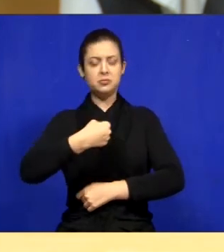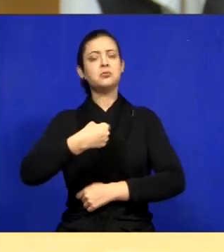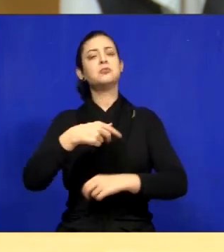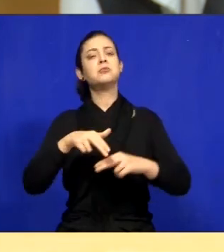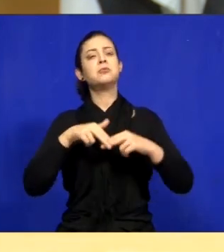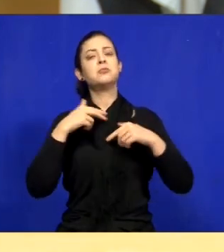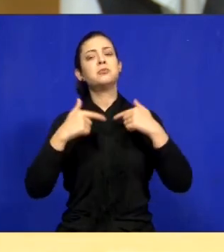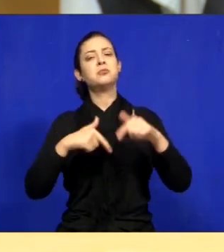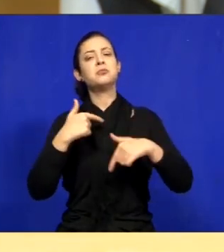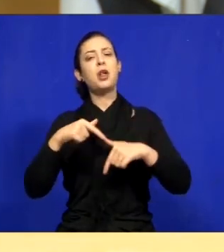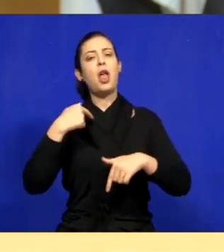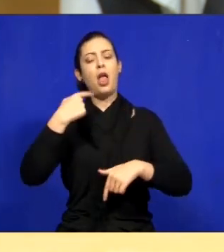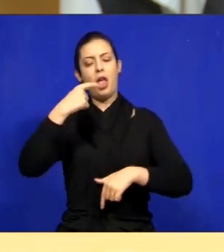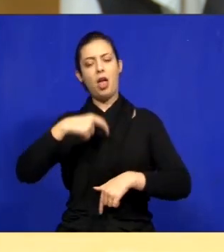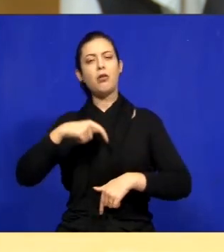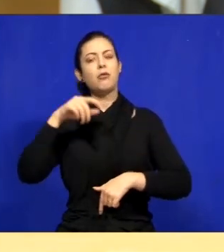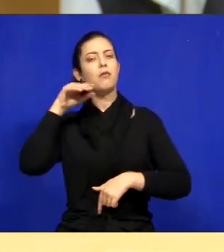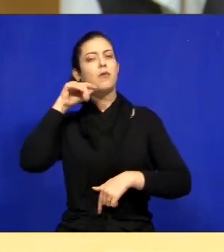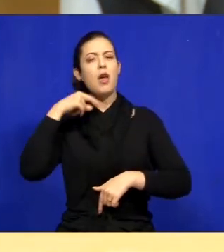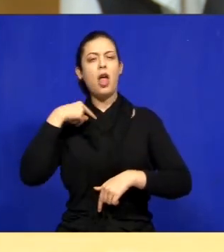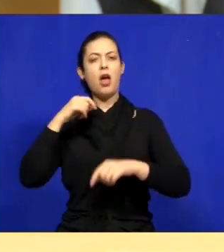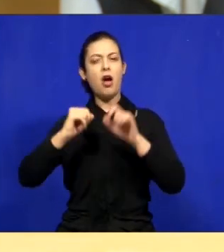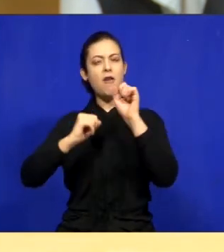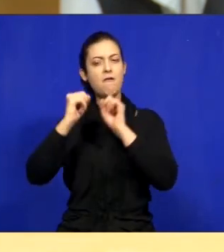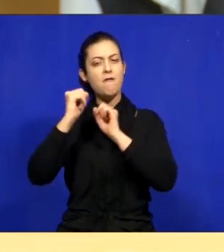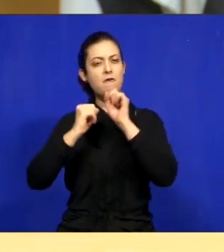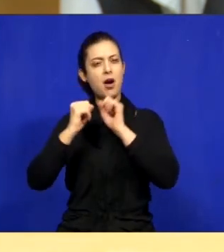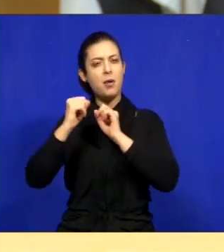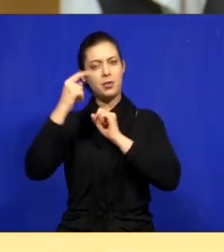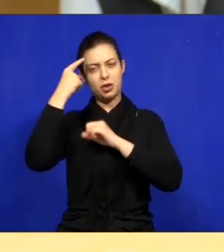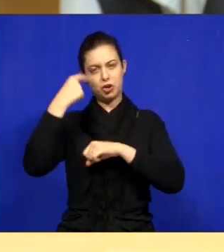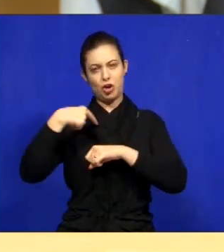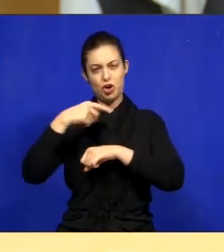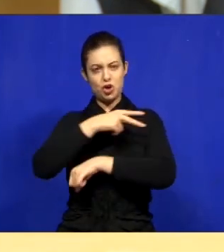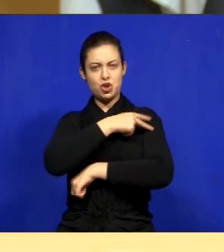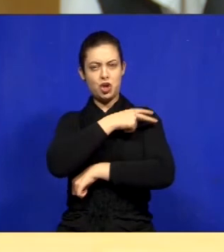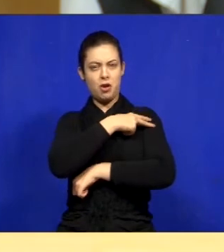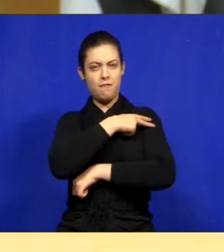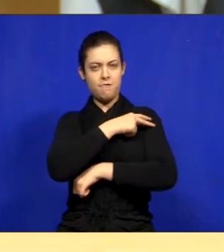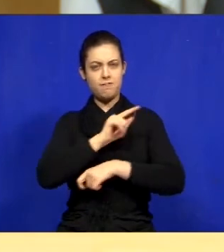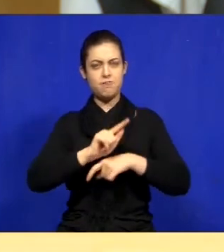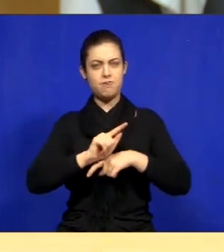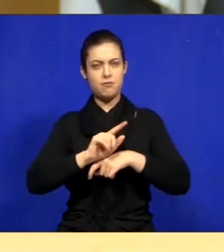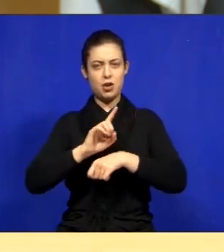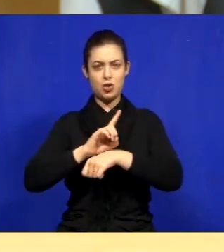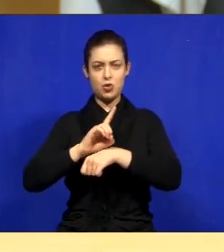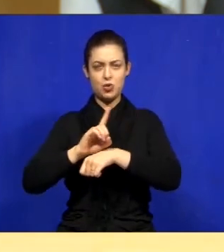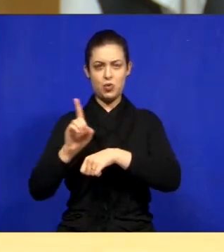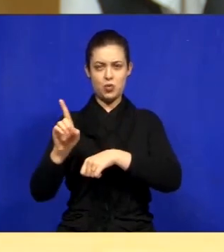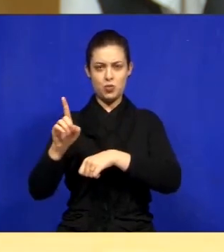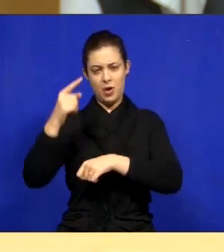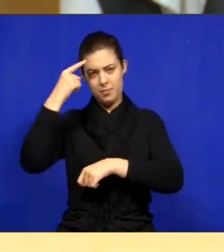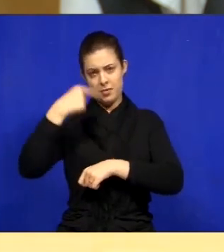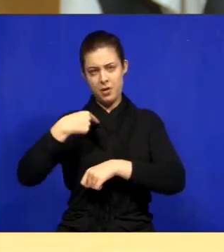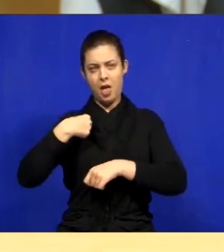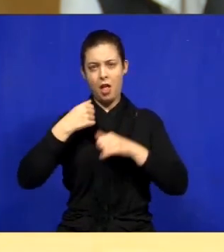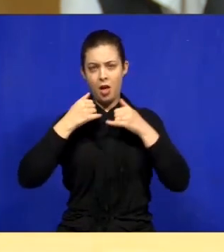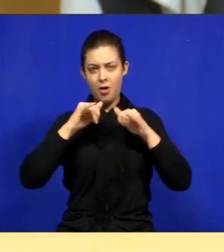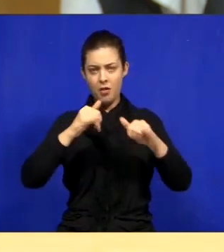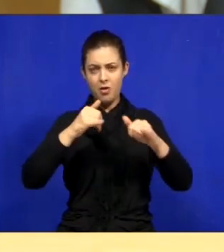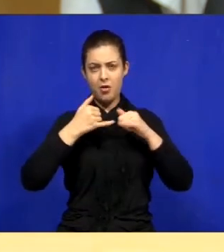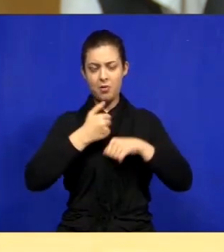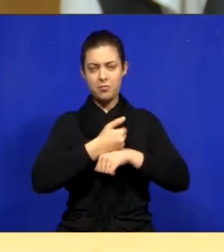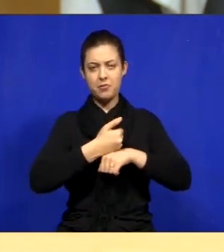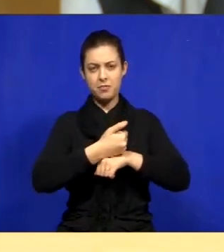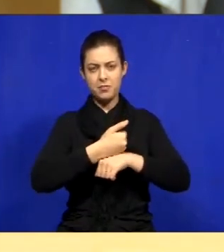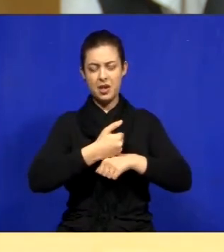trabalho. Porque quando eu trabalhei em fábrica quem era o patrão era o encarregado e o dono da fábrica e fui eletricista há muitos anos